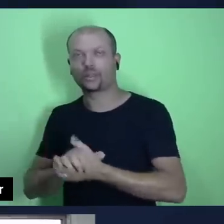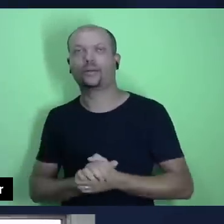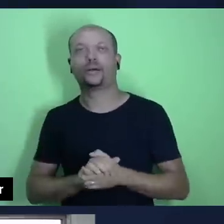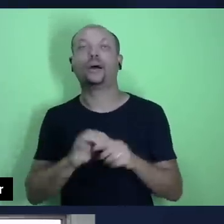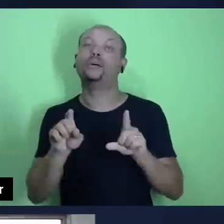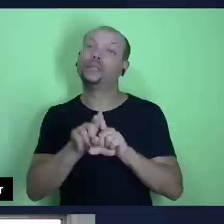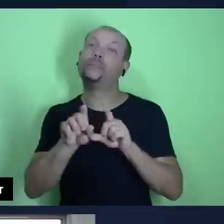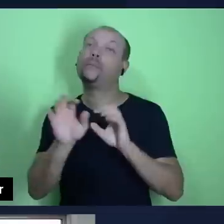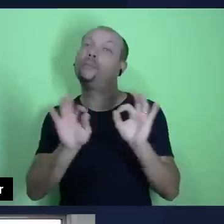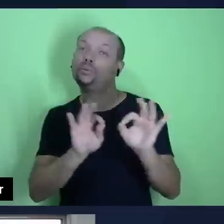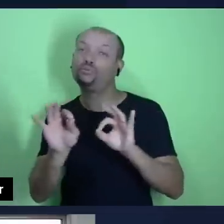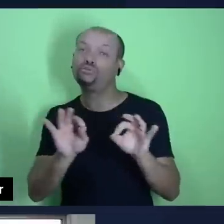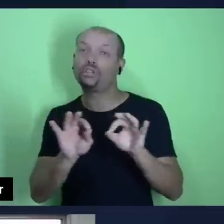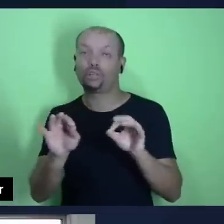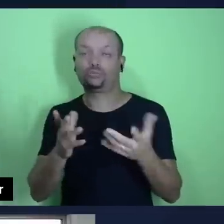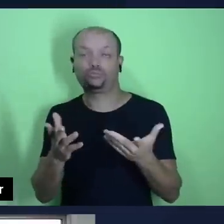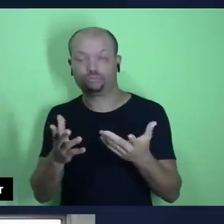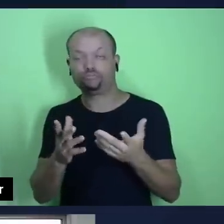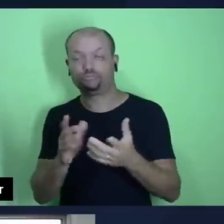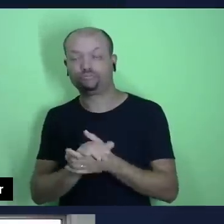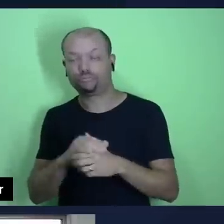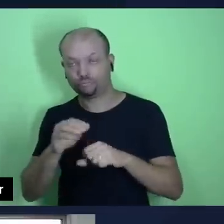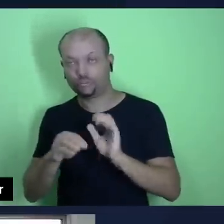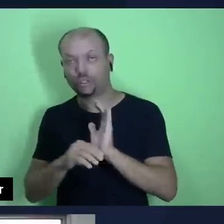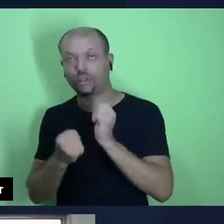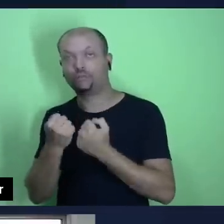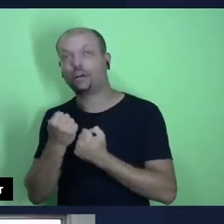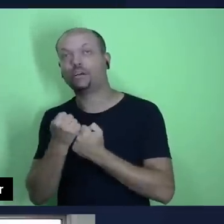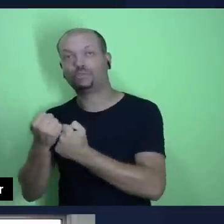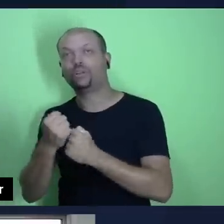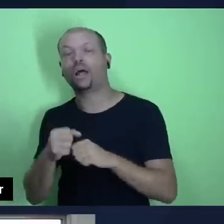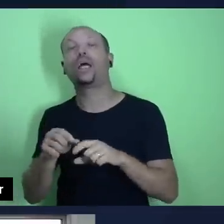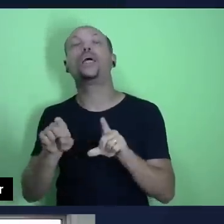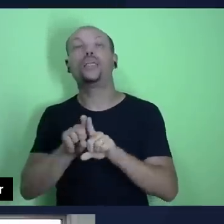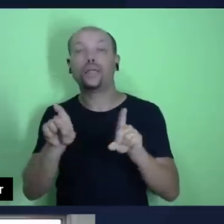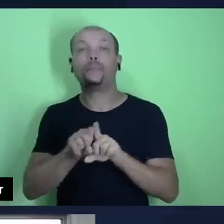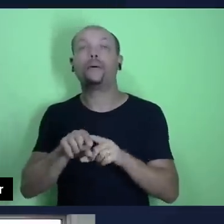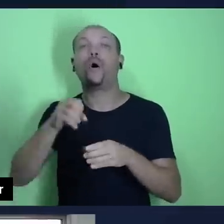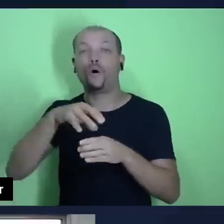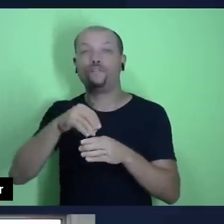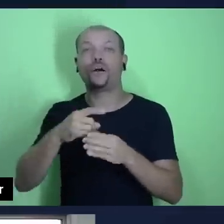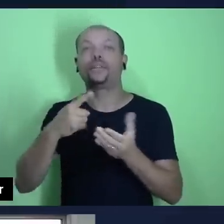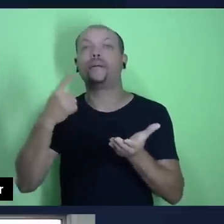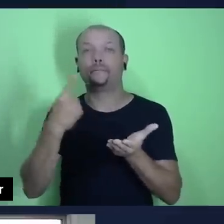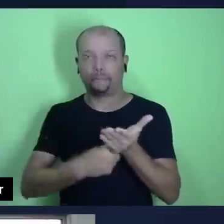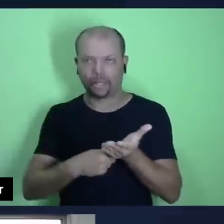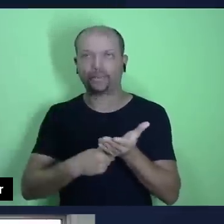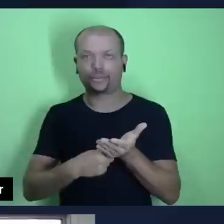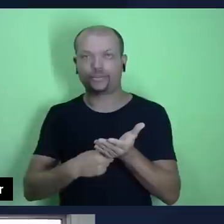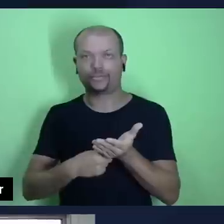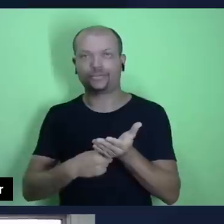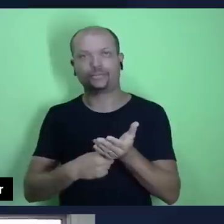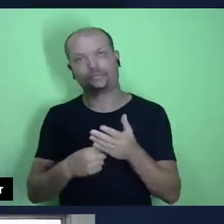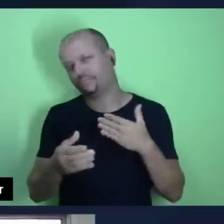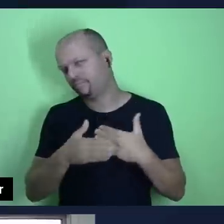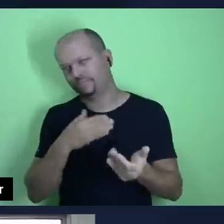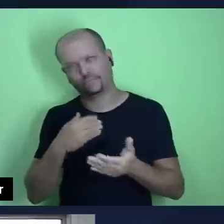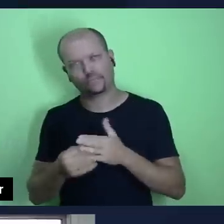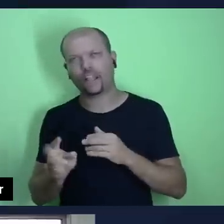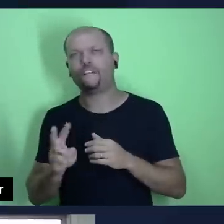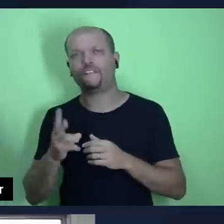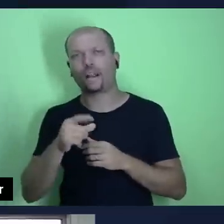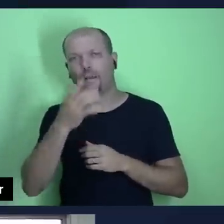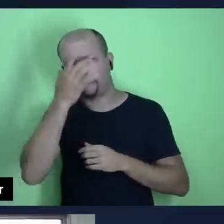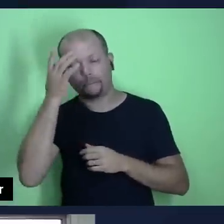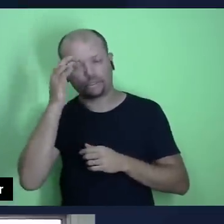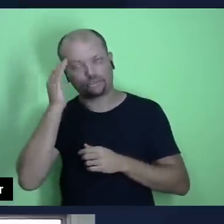projeto especial e aquela oferta do pacto. É lógico, isso aqui vai, é independente do valor, a própria pessoa que vai